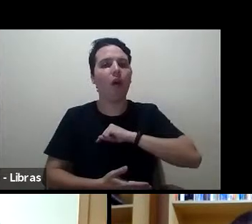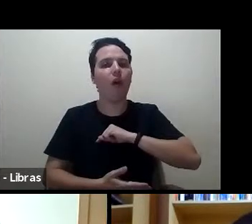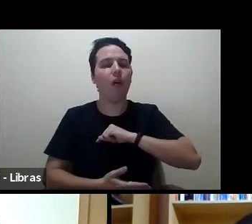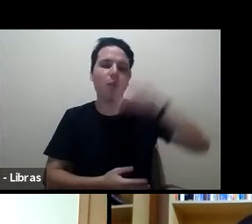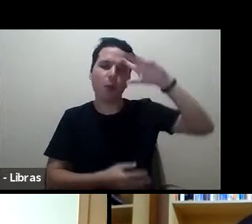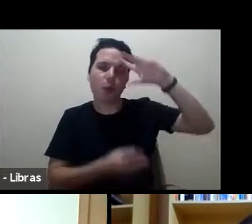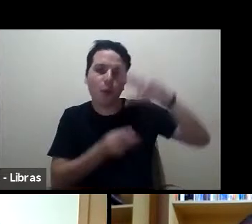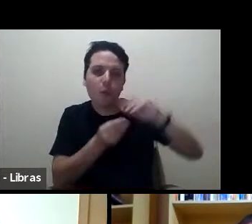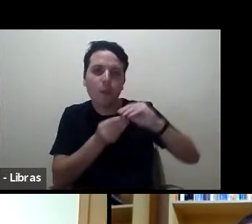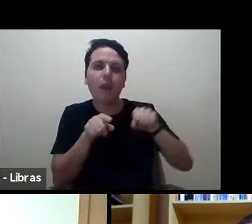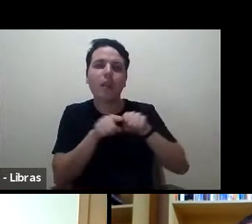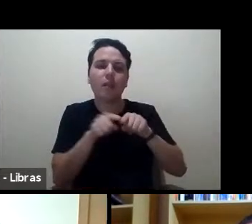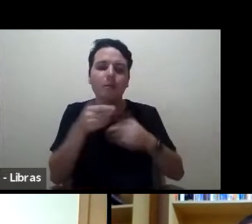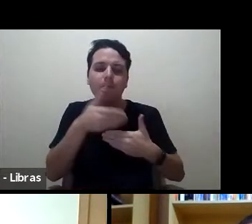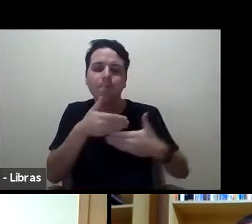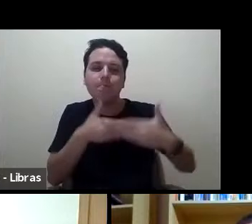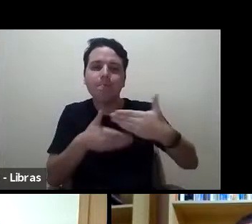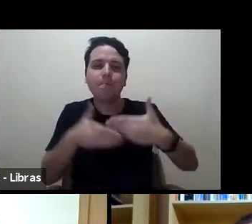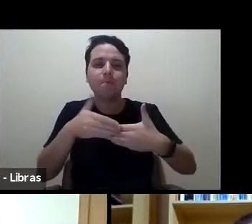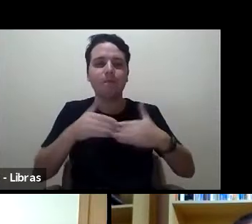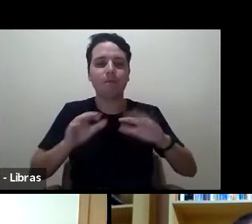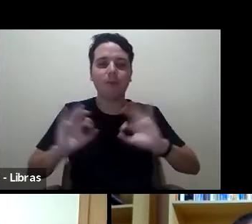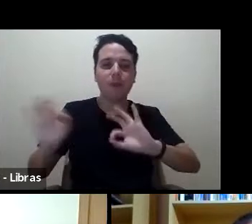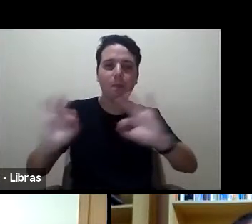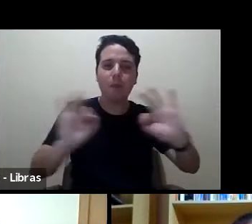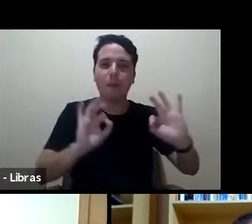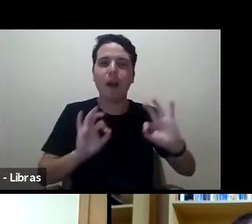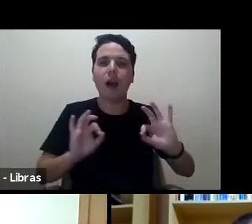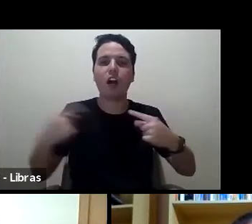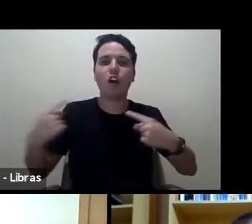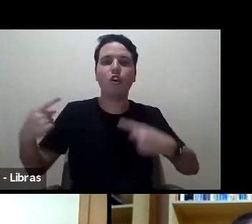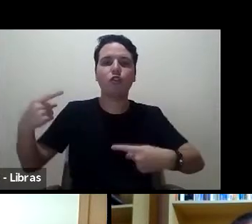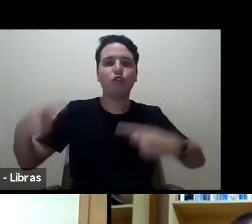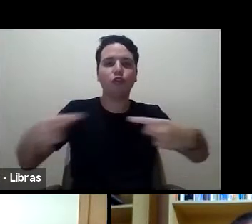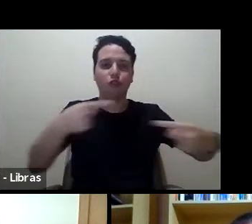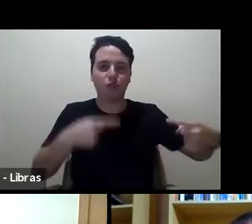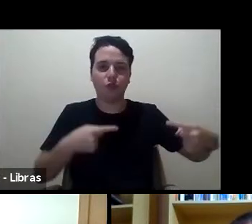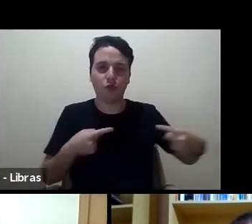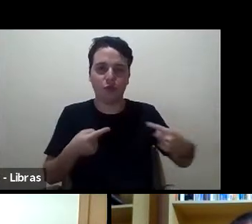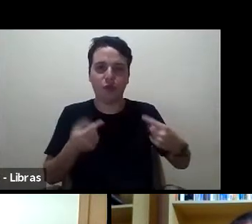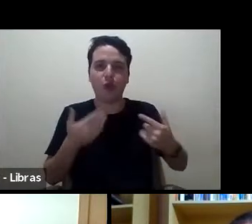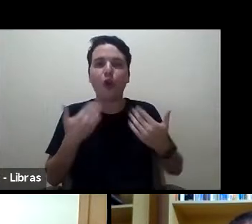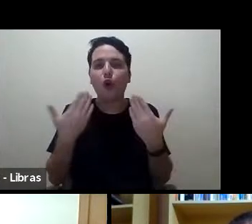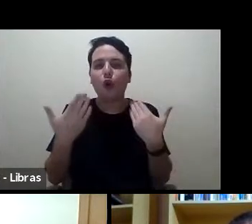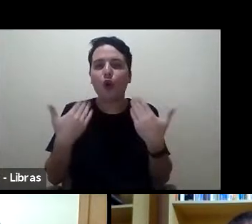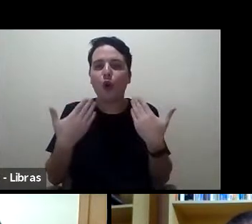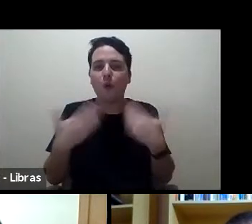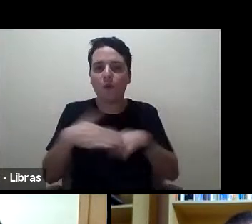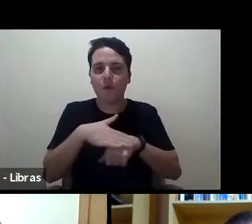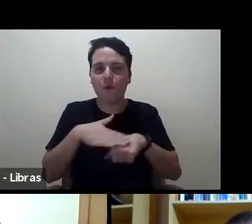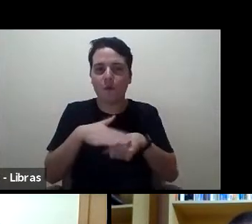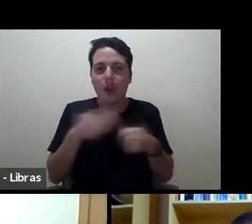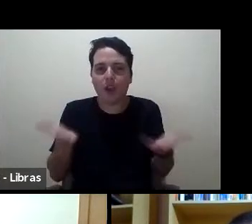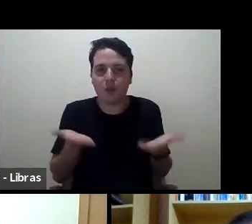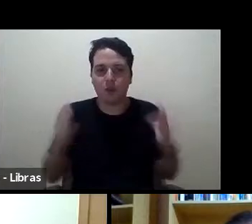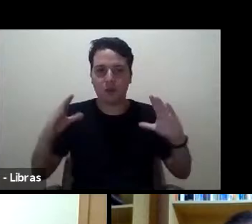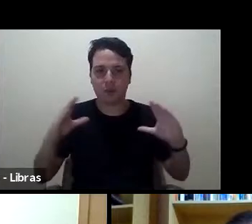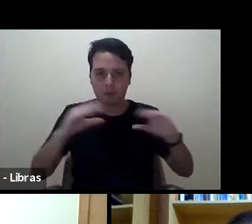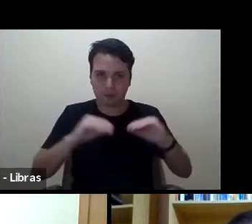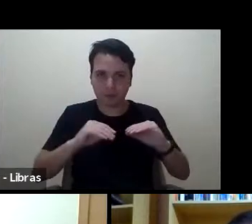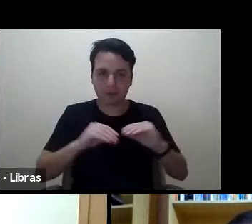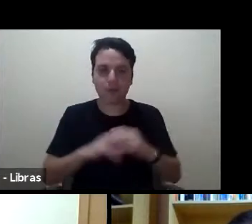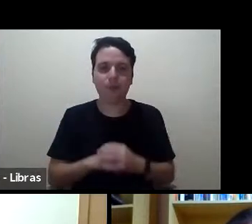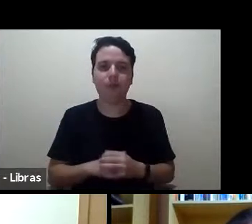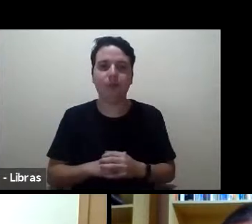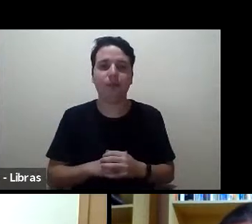de conversa dessa noite. Então, o objetivo deste